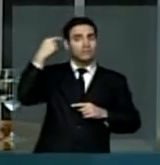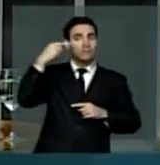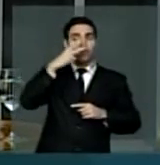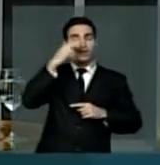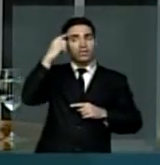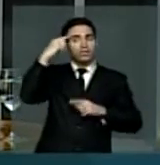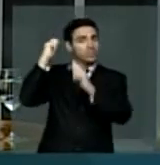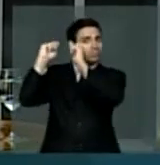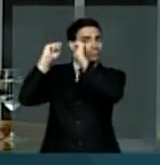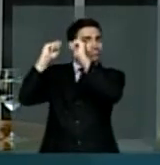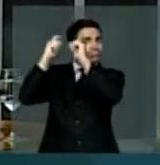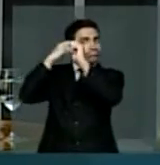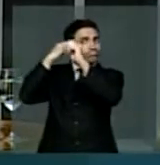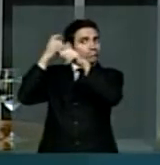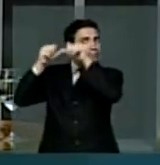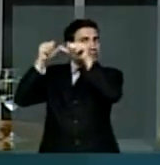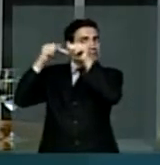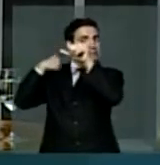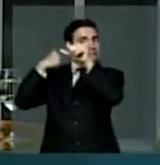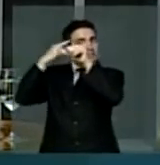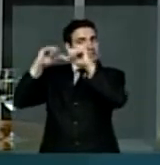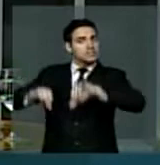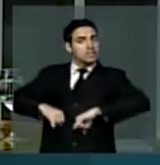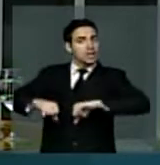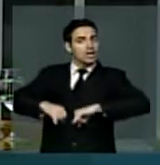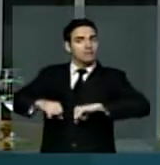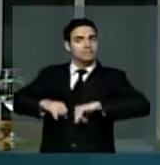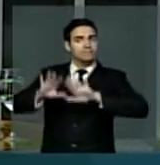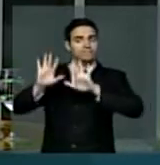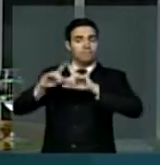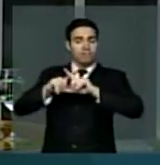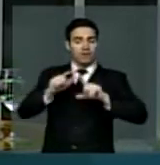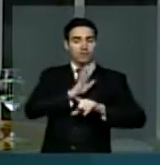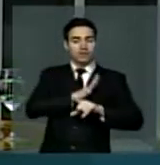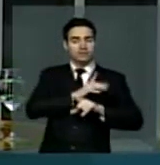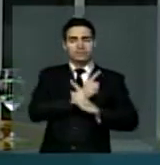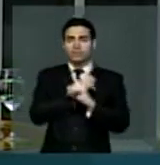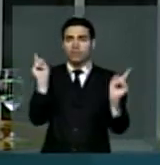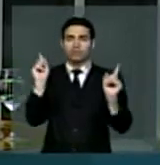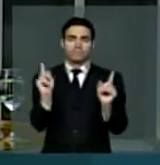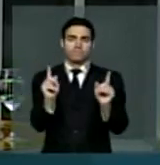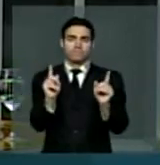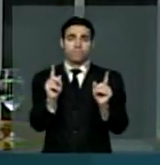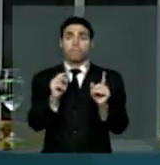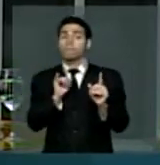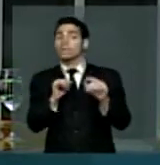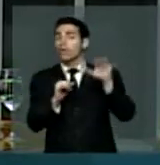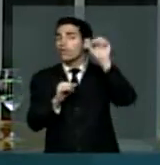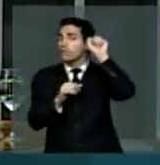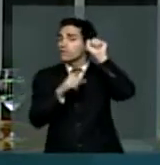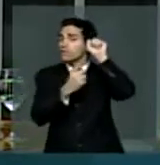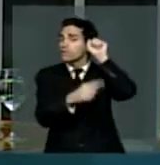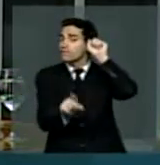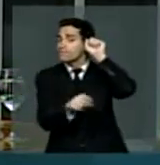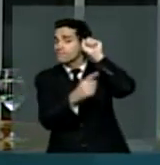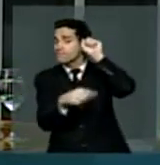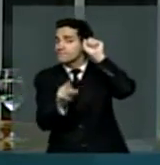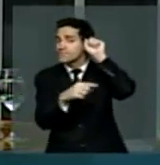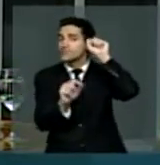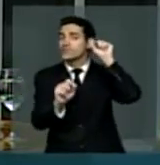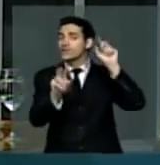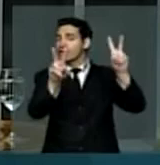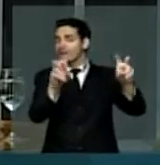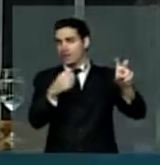do sofrer. E quando escutar o samba canção, assim como eu preciso